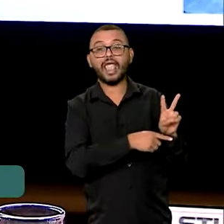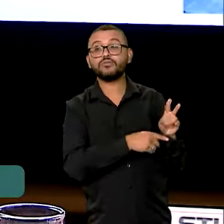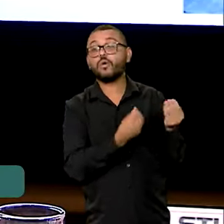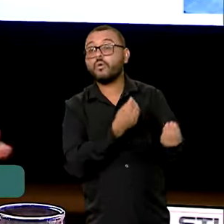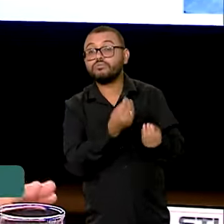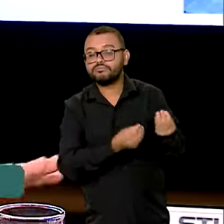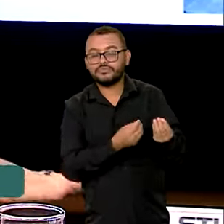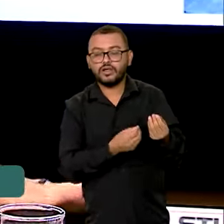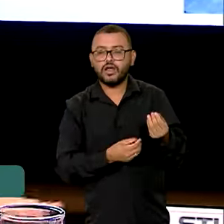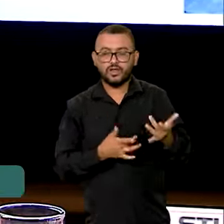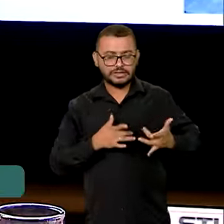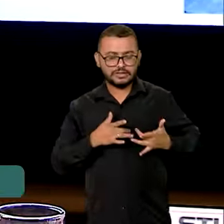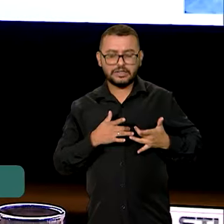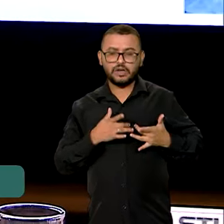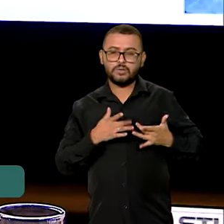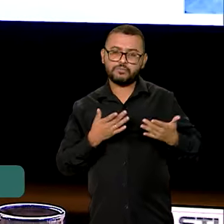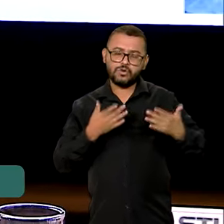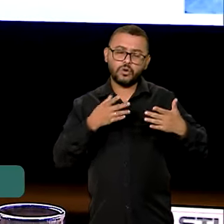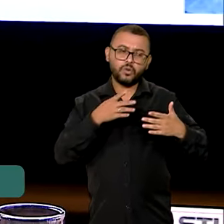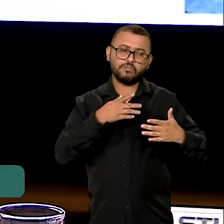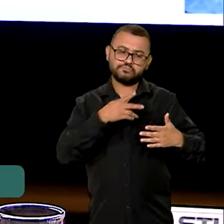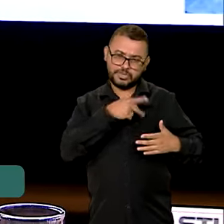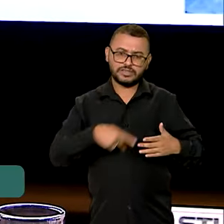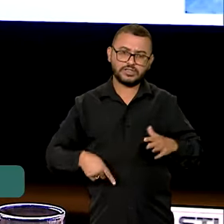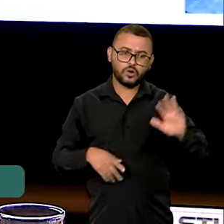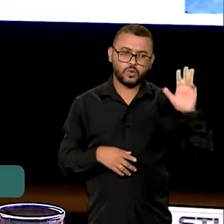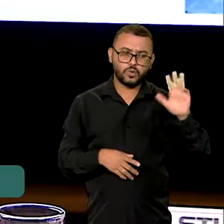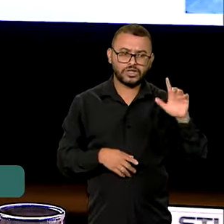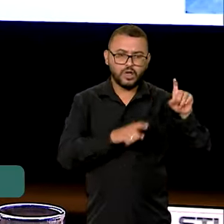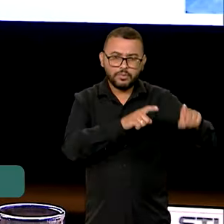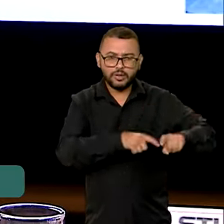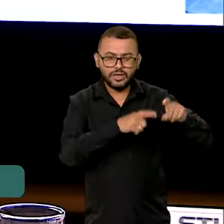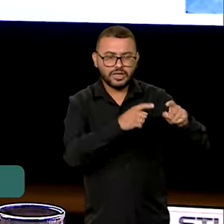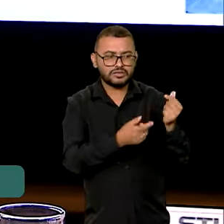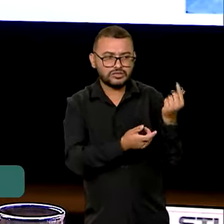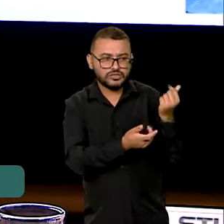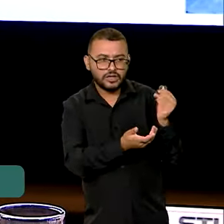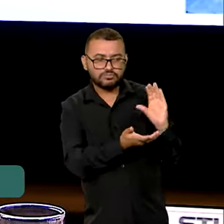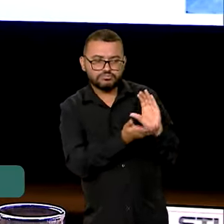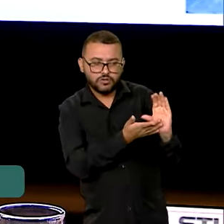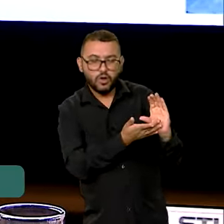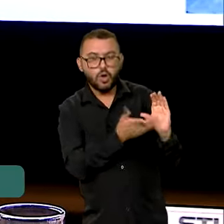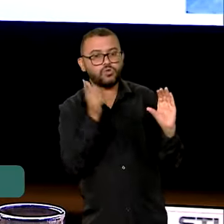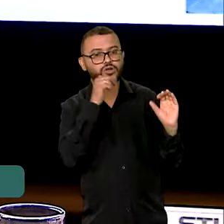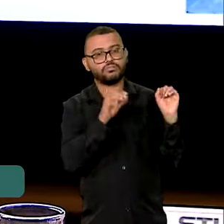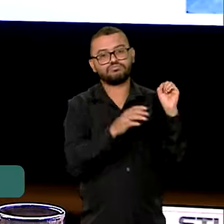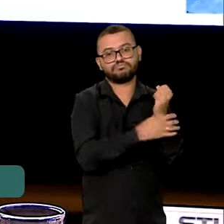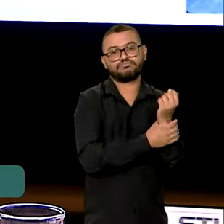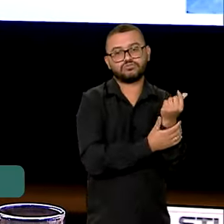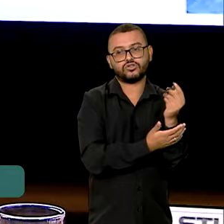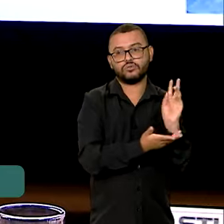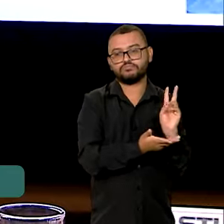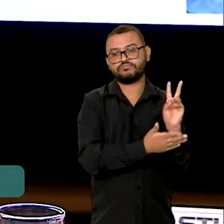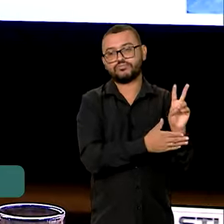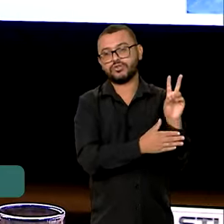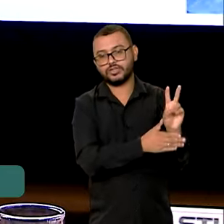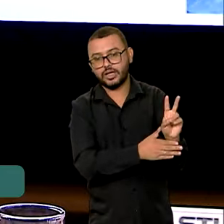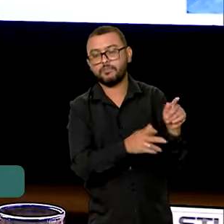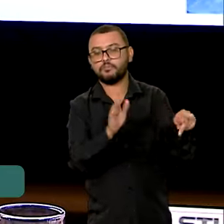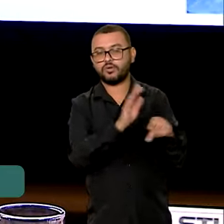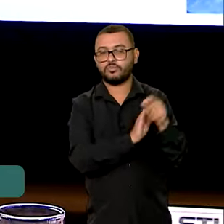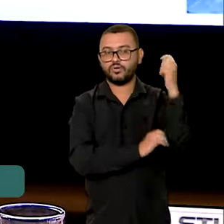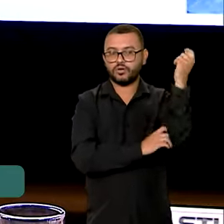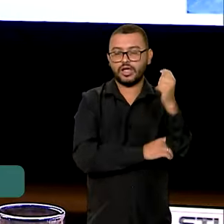Lula, não só para a agropecuária, publica essa medida provisória que cria o fundo garantidor, que vai atender todas as cadeias